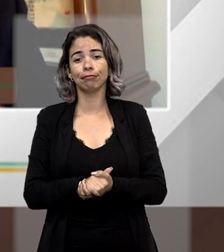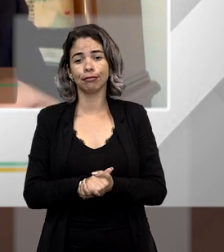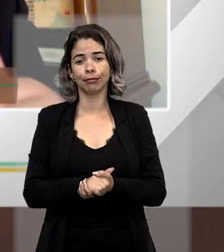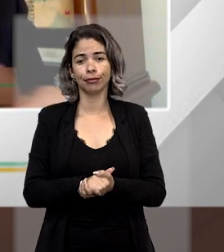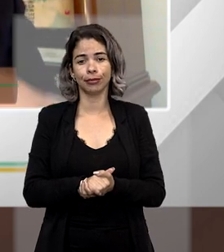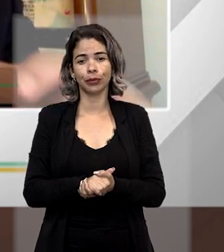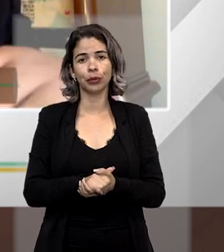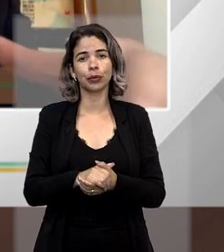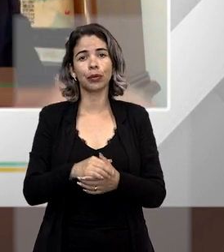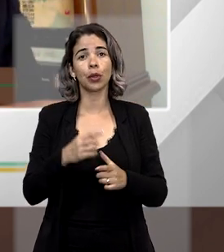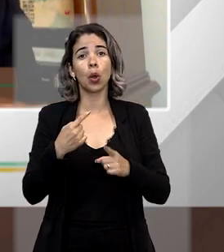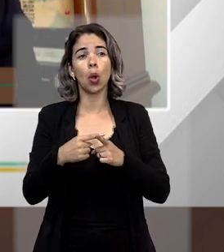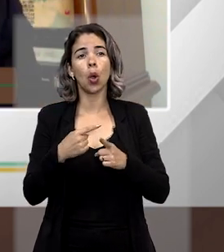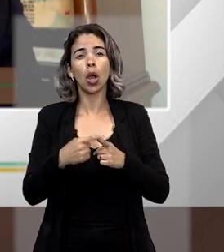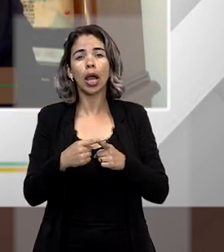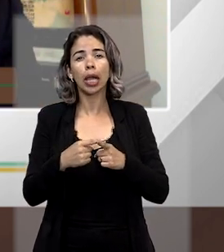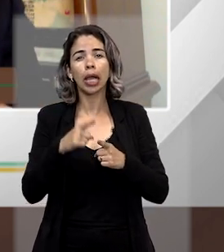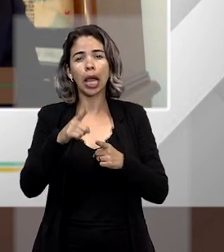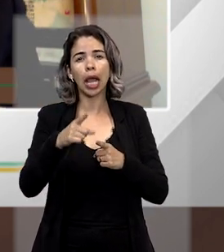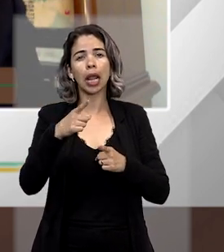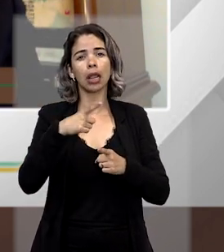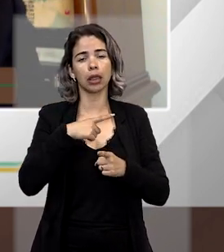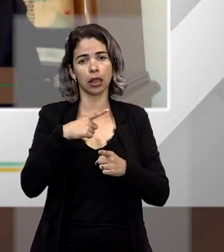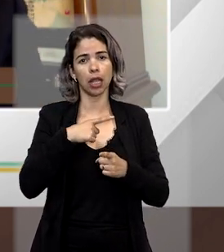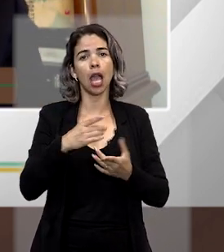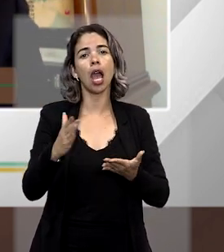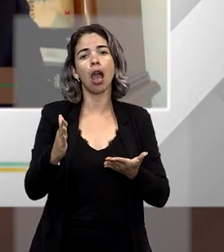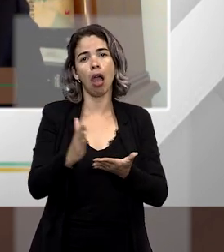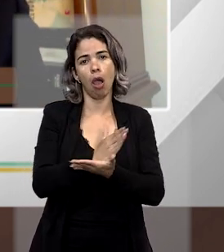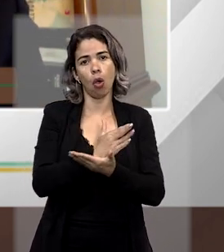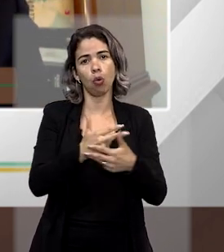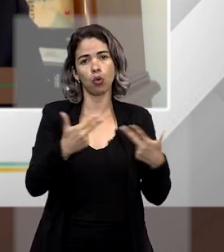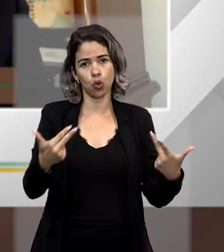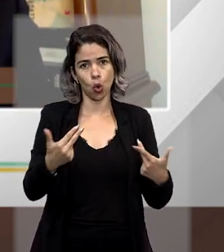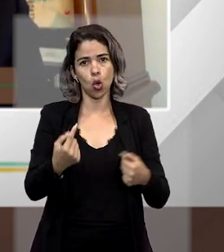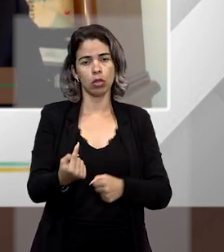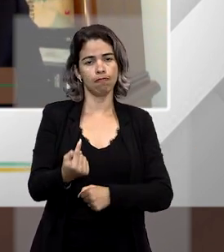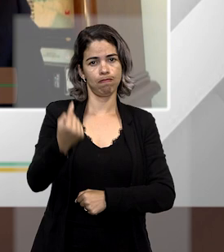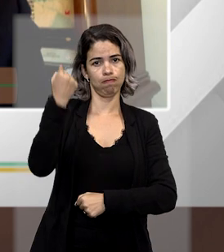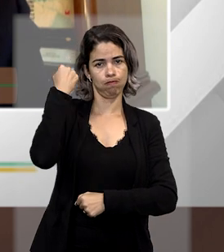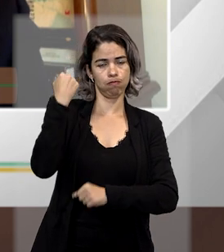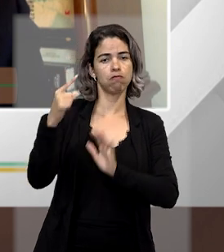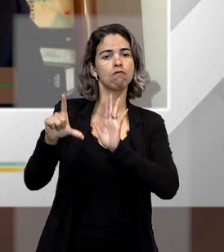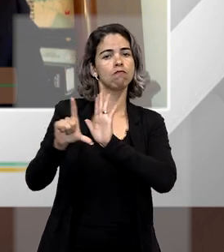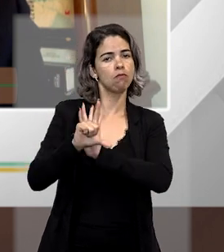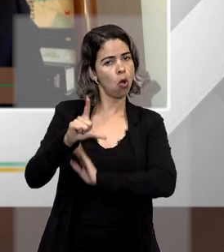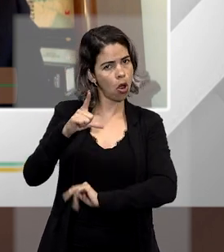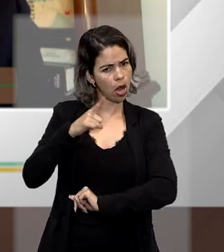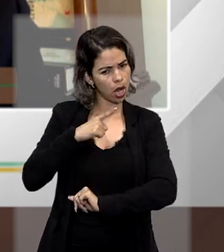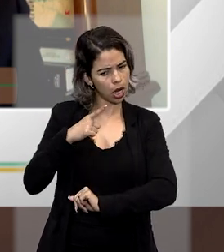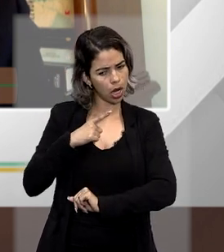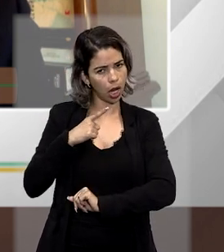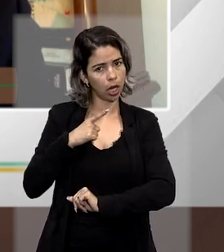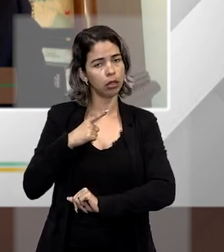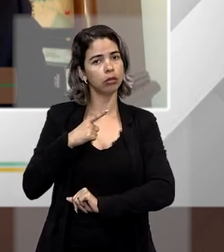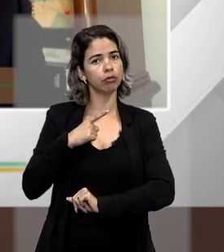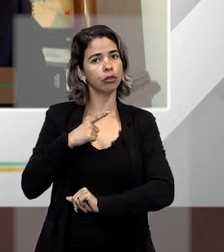se nós formos olhar, ela repete algumas coisas que nós já tivemos, que nós já tínhamos na lei anterior,